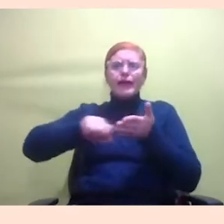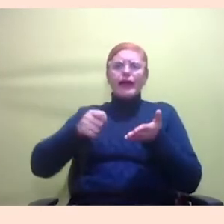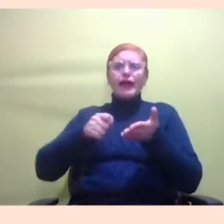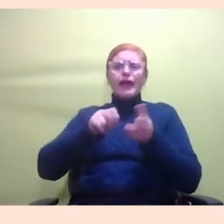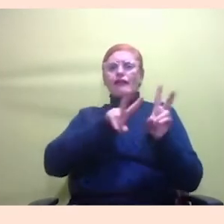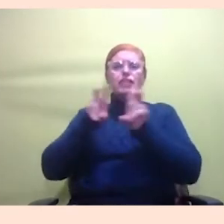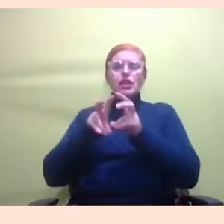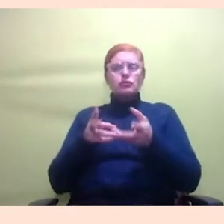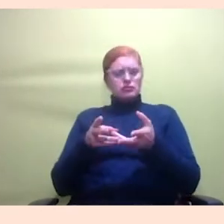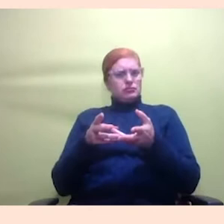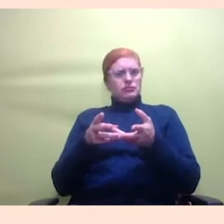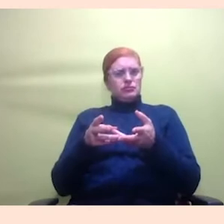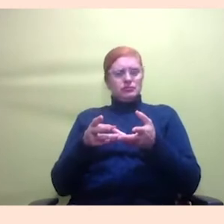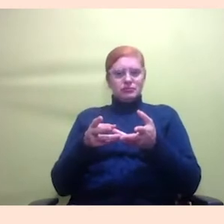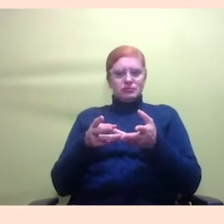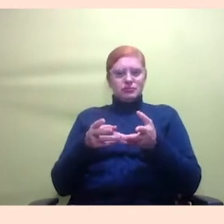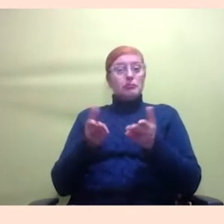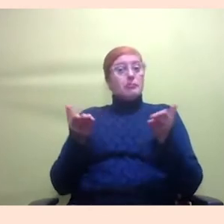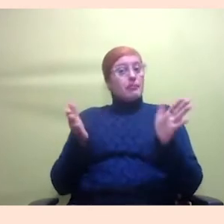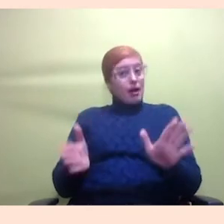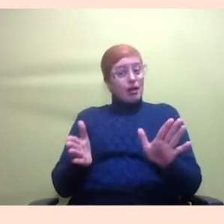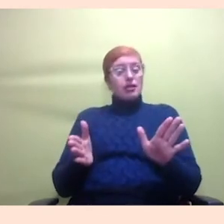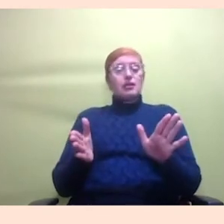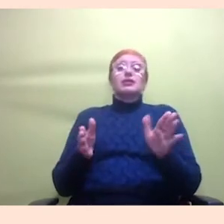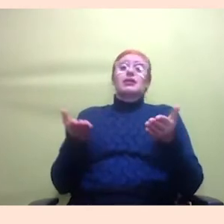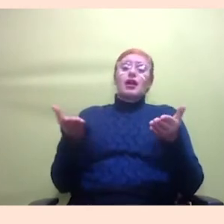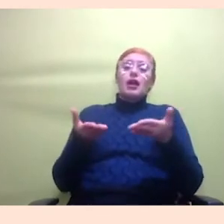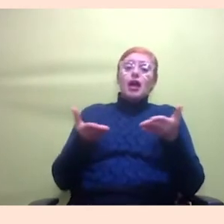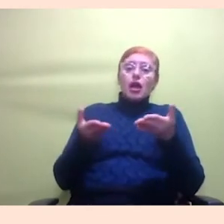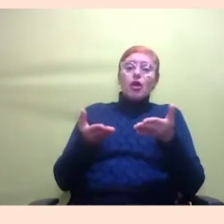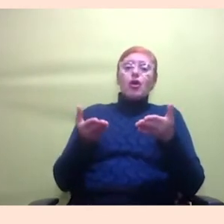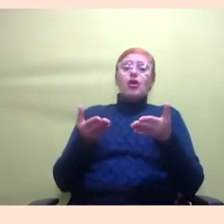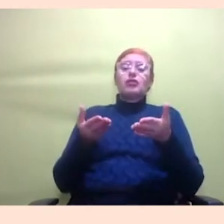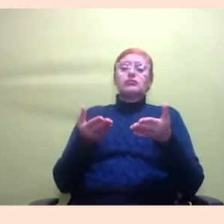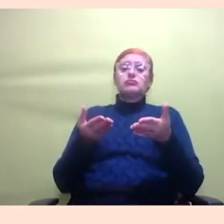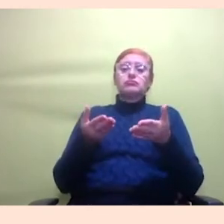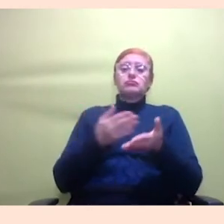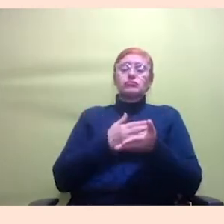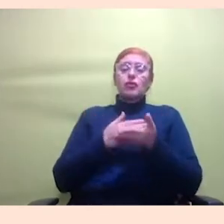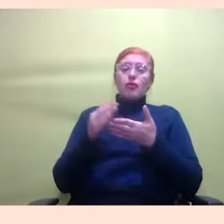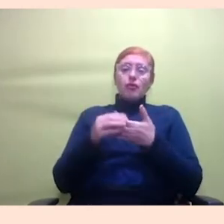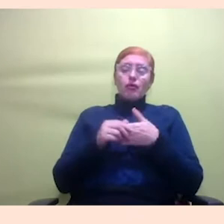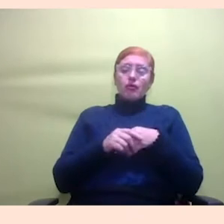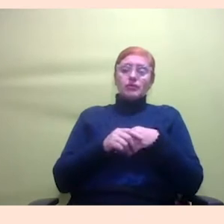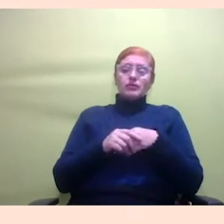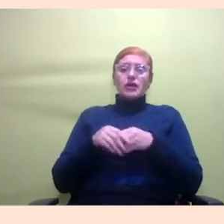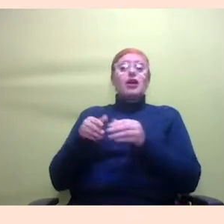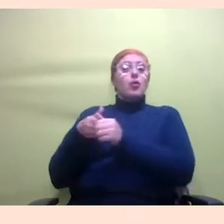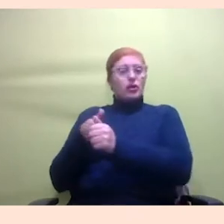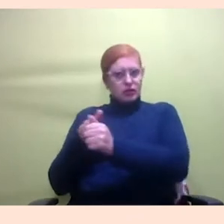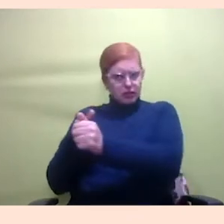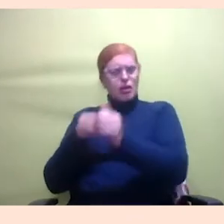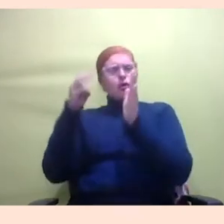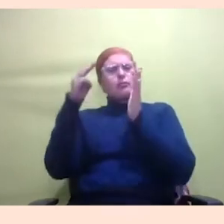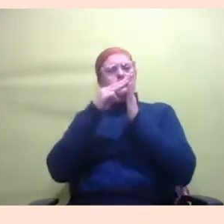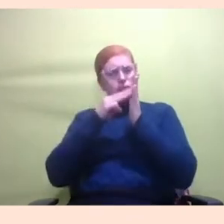a gente começou com isso agora depois disso a gente começou com adequação com orientação nessa parte metodológica nessa